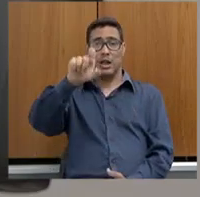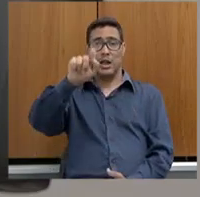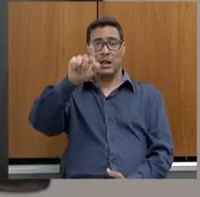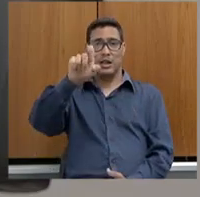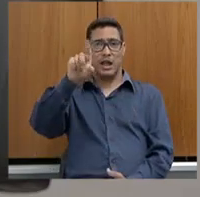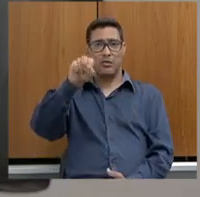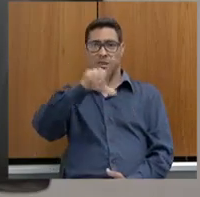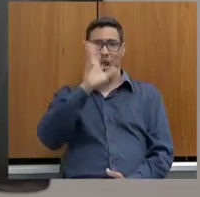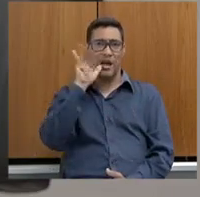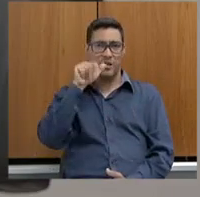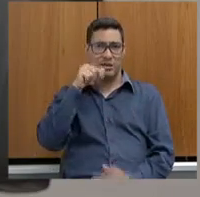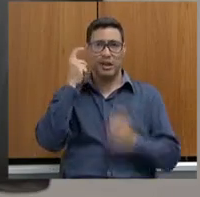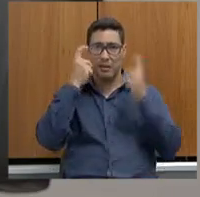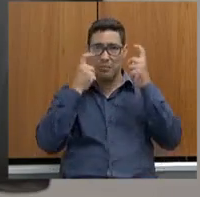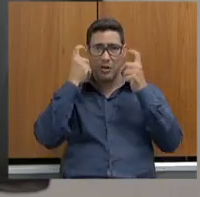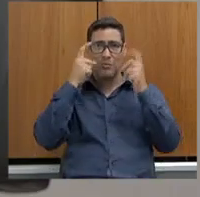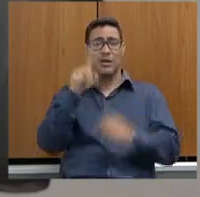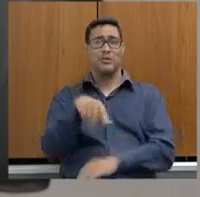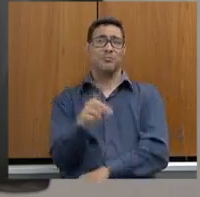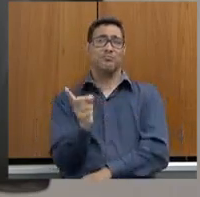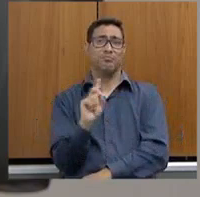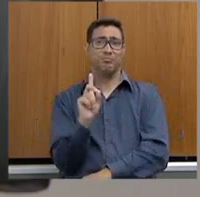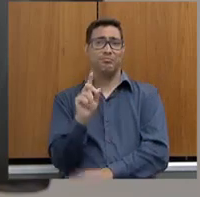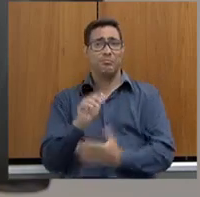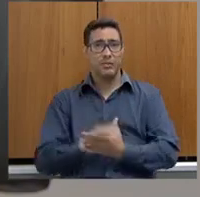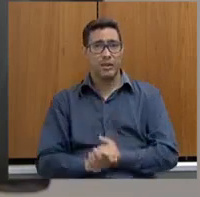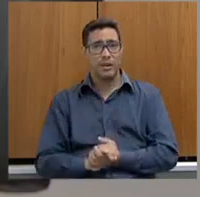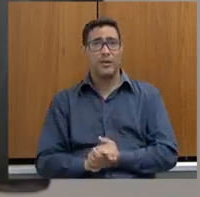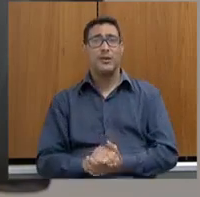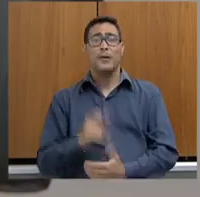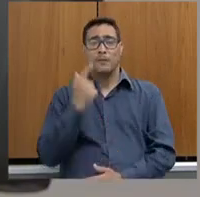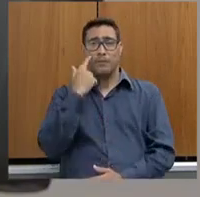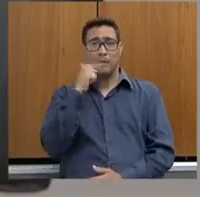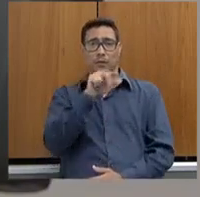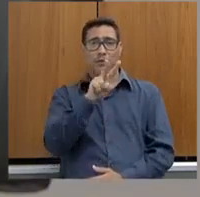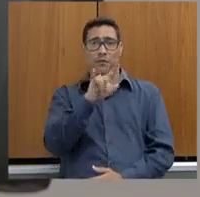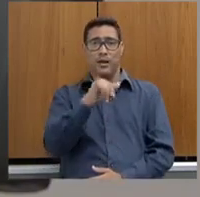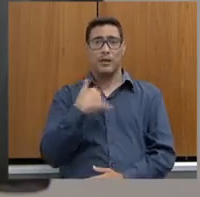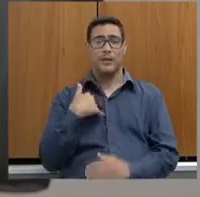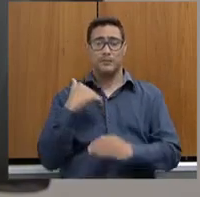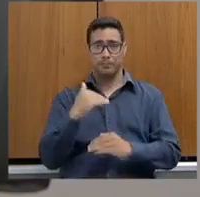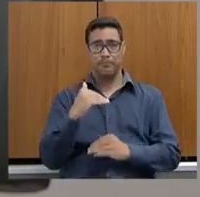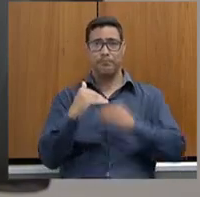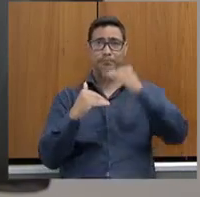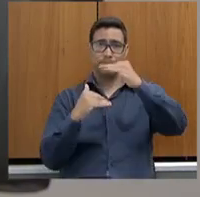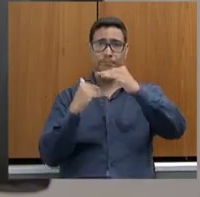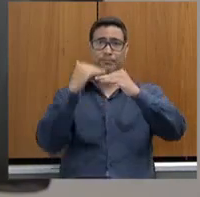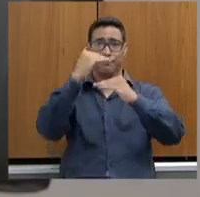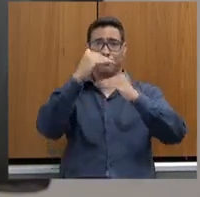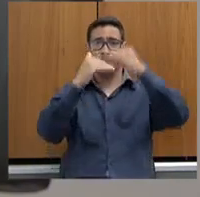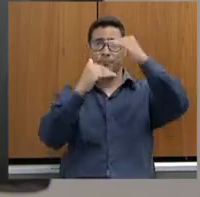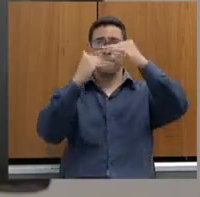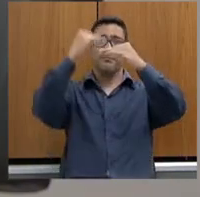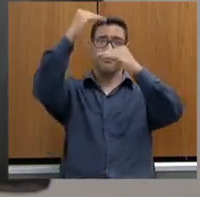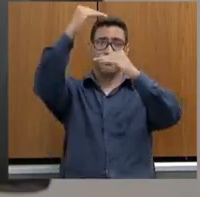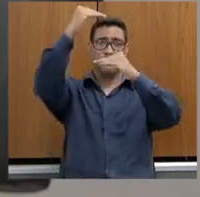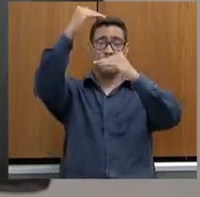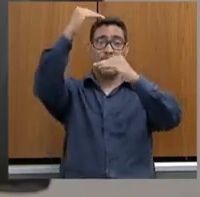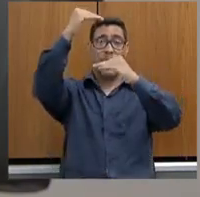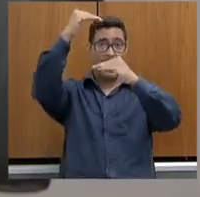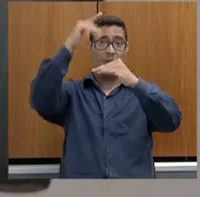Estou preocupado. Então, chega, pega a escada, sobe a escada, chegou lá em cima, e tira a escada do resto.